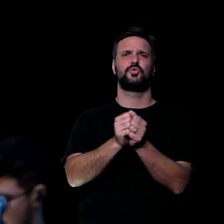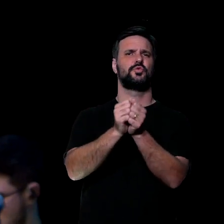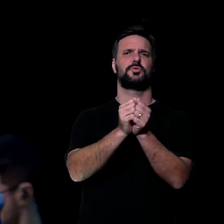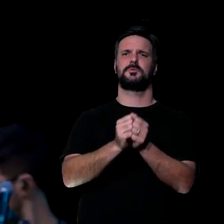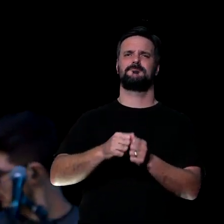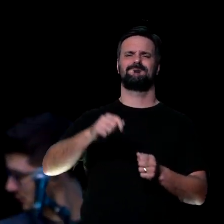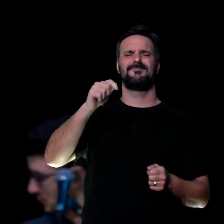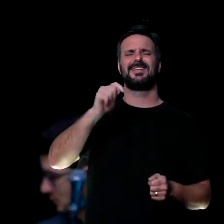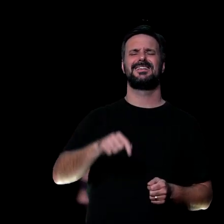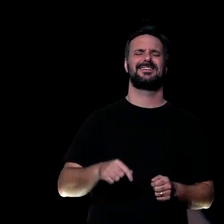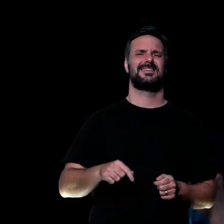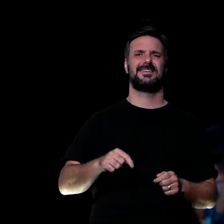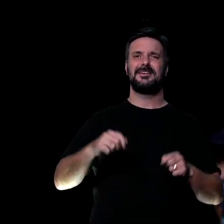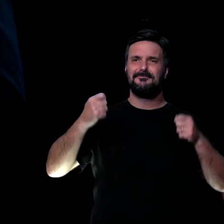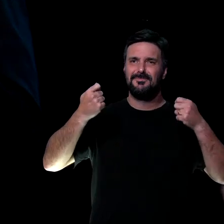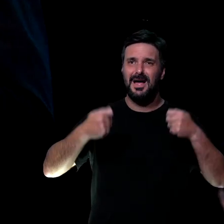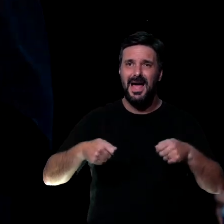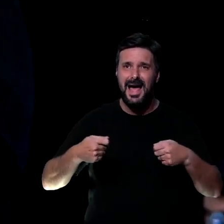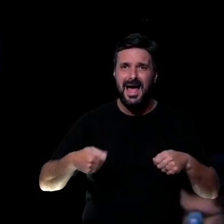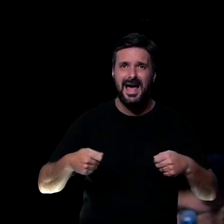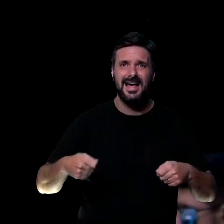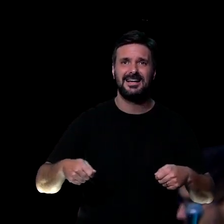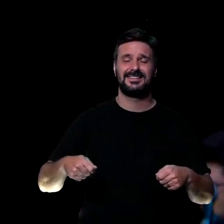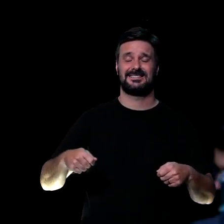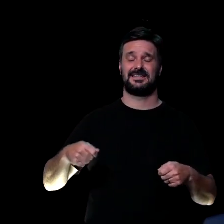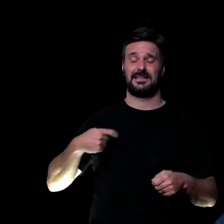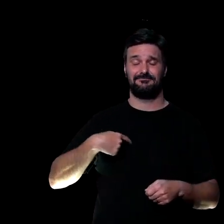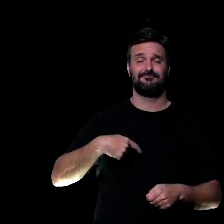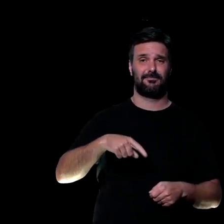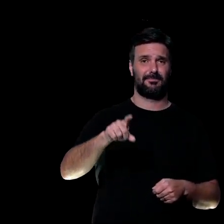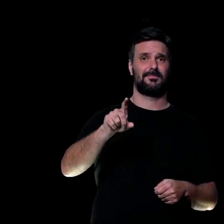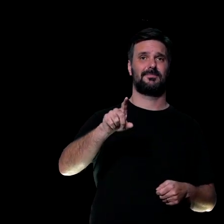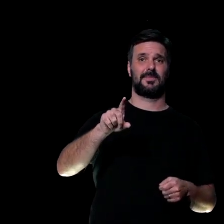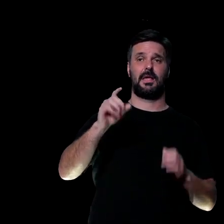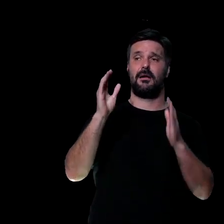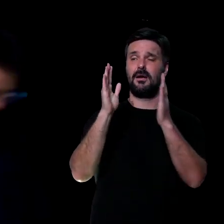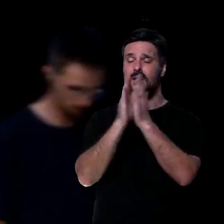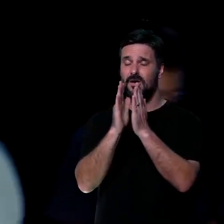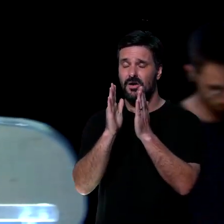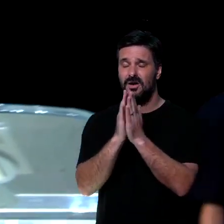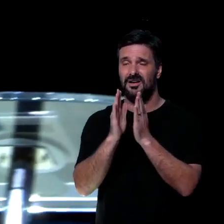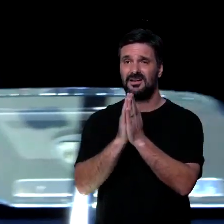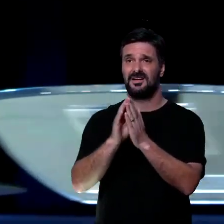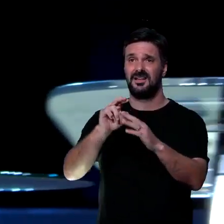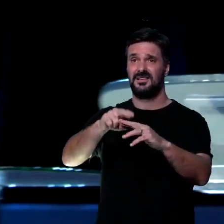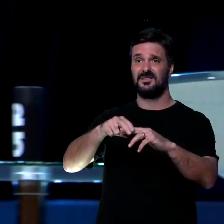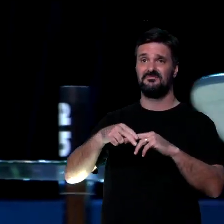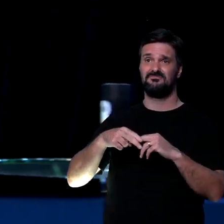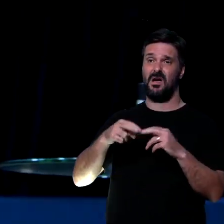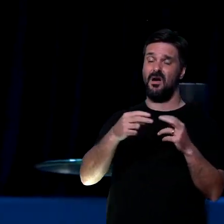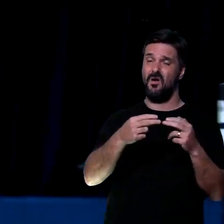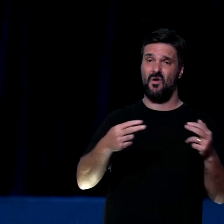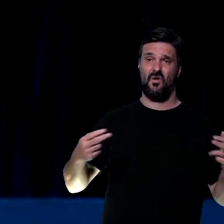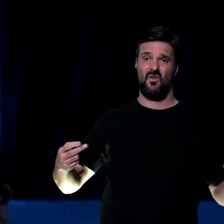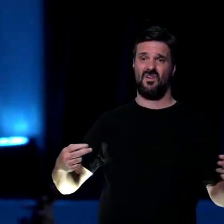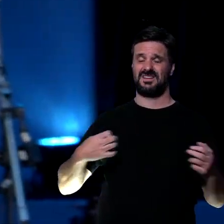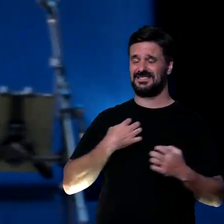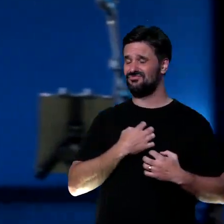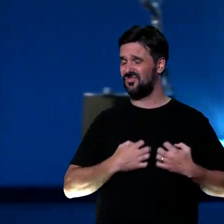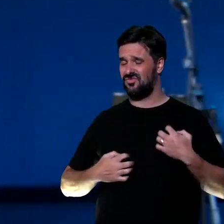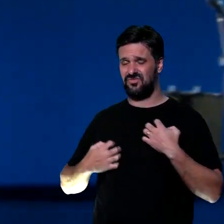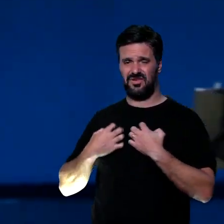eu preciso ser, intencional, talvez você precisa, orar hoje, por uma situação, que está te deixando, bem ansioso,